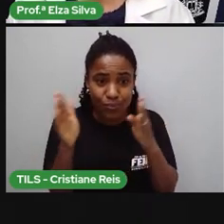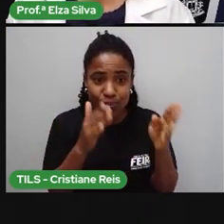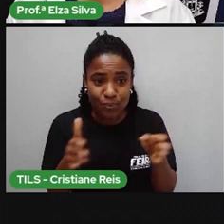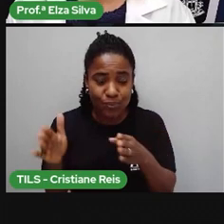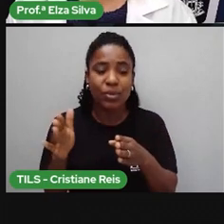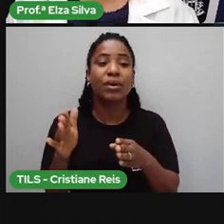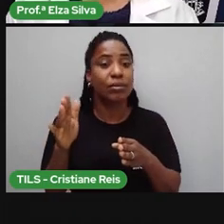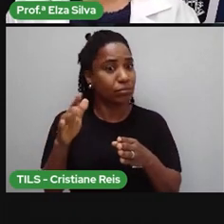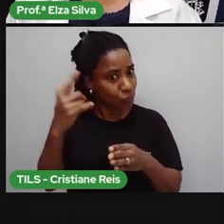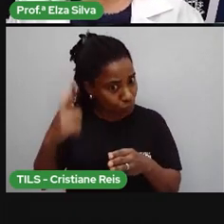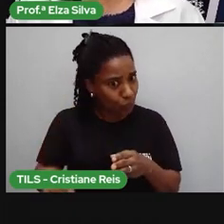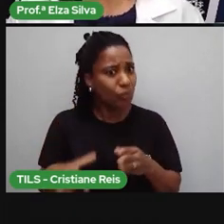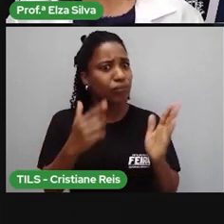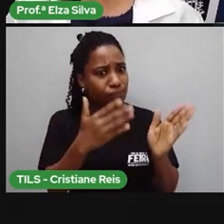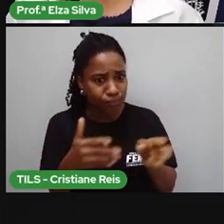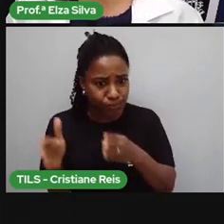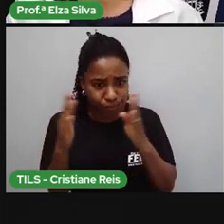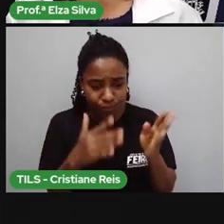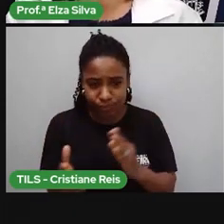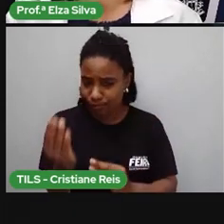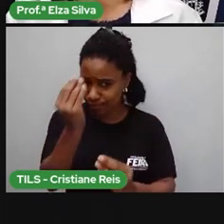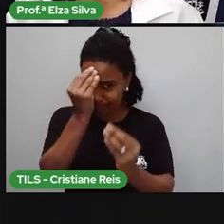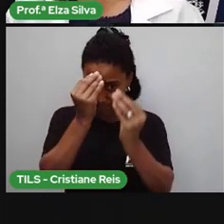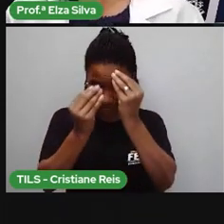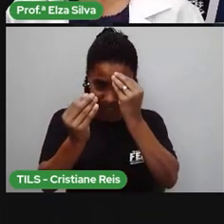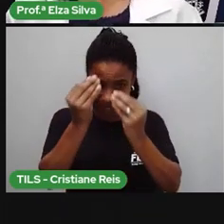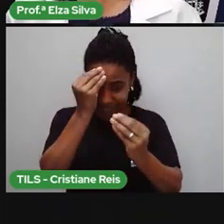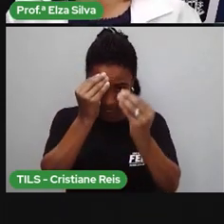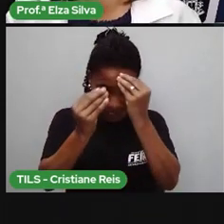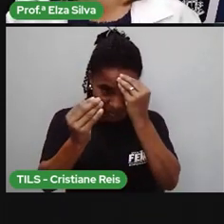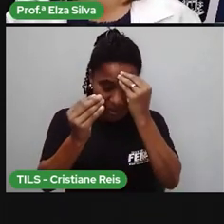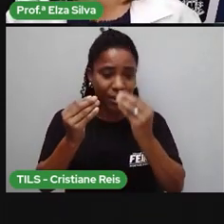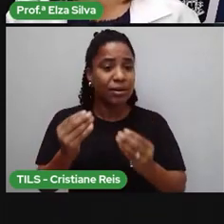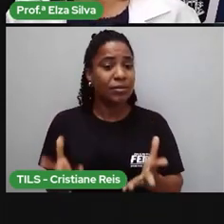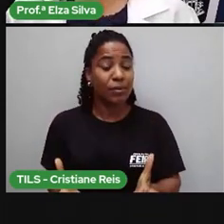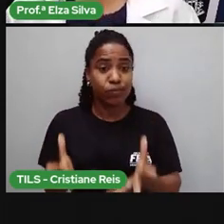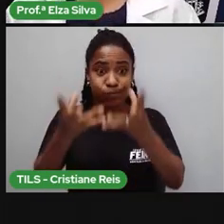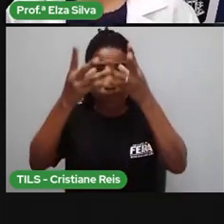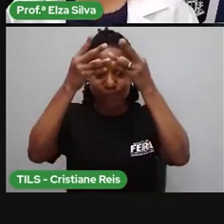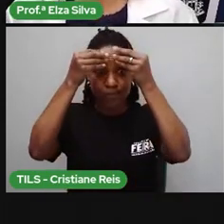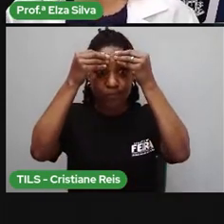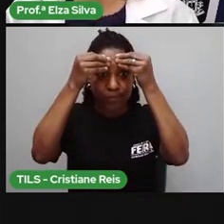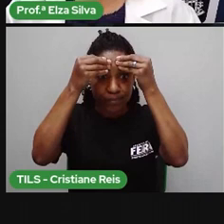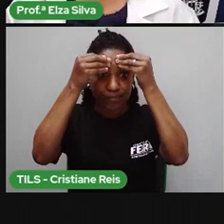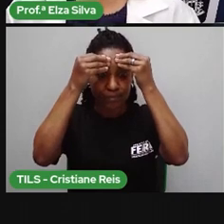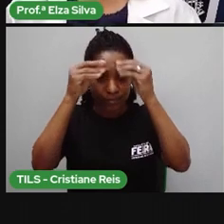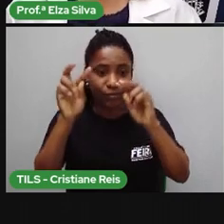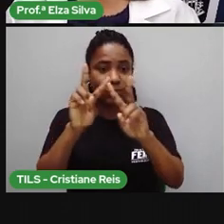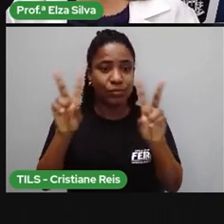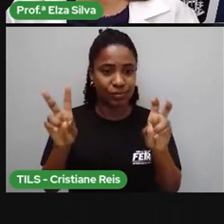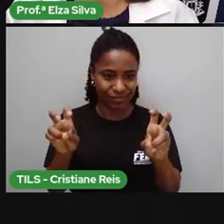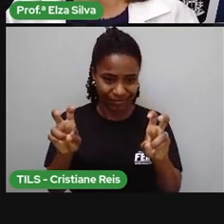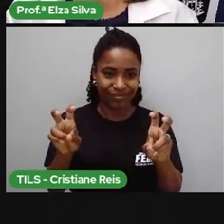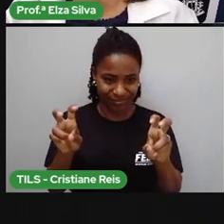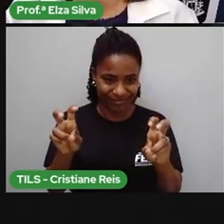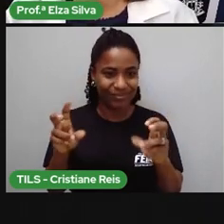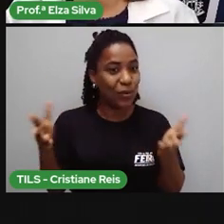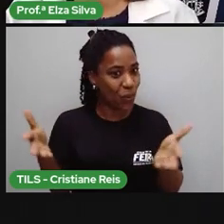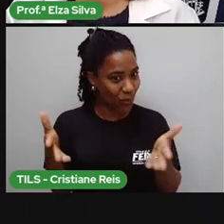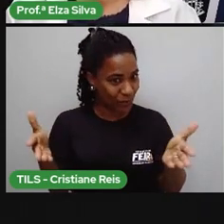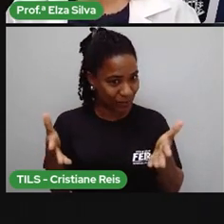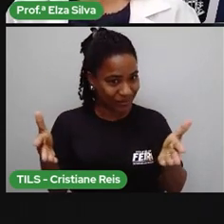para que você possa garantir e se apropriar mais daquilo que nós vamos comunicar.